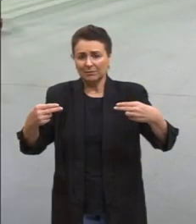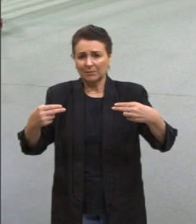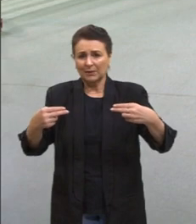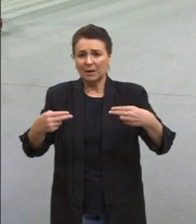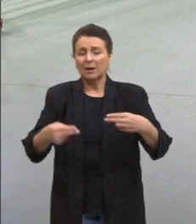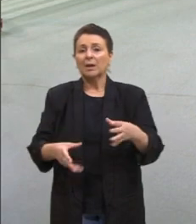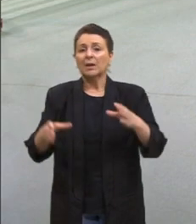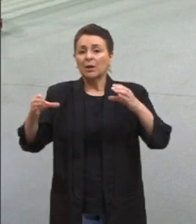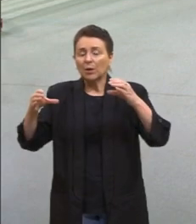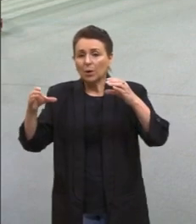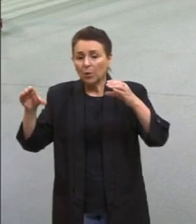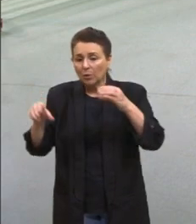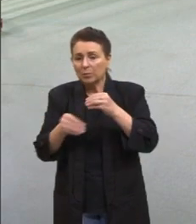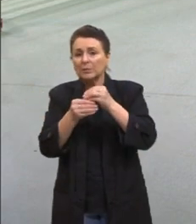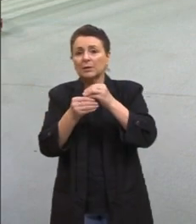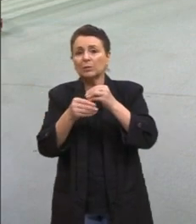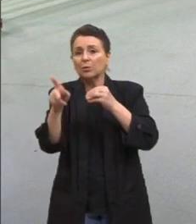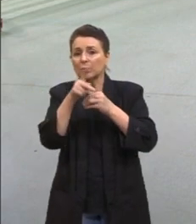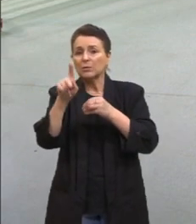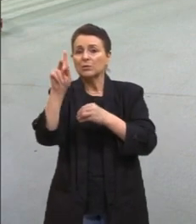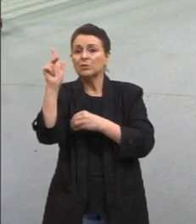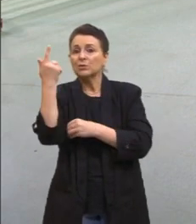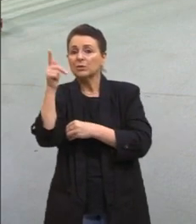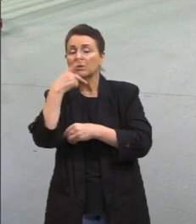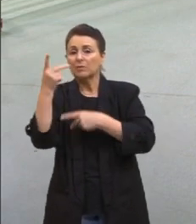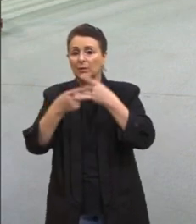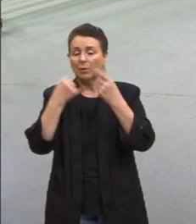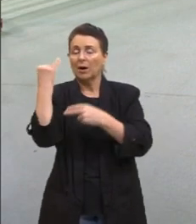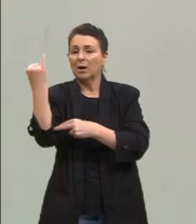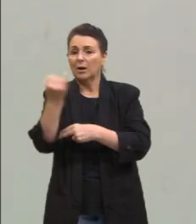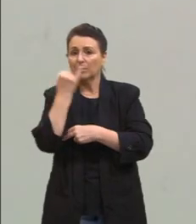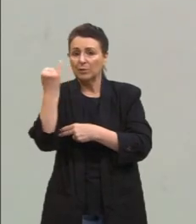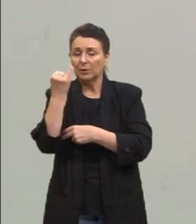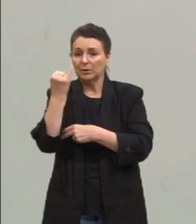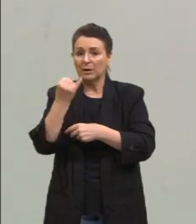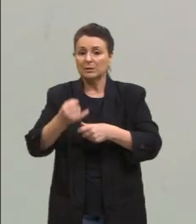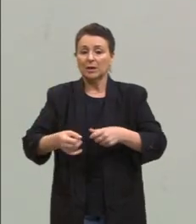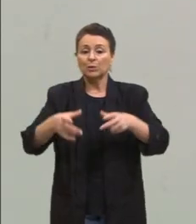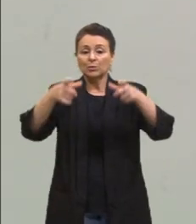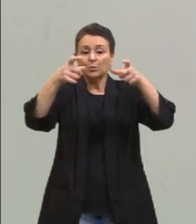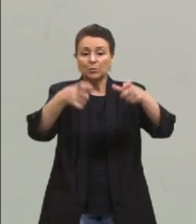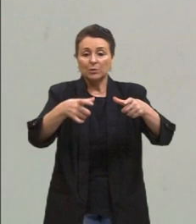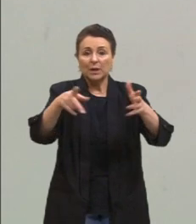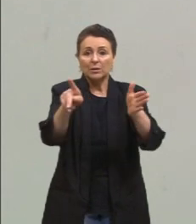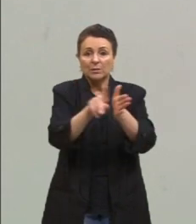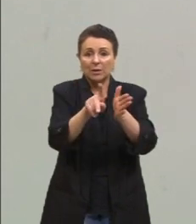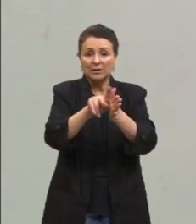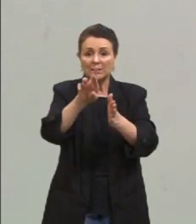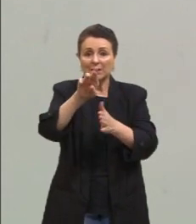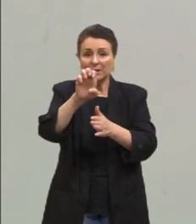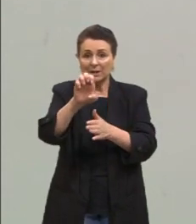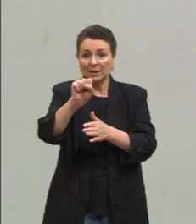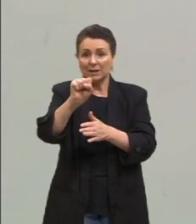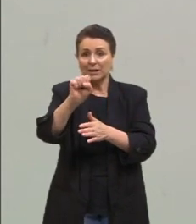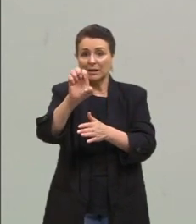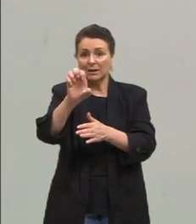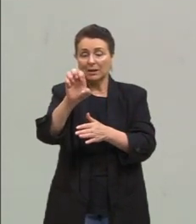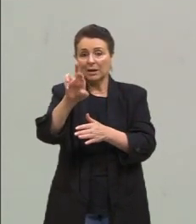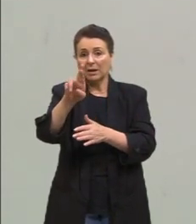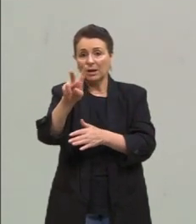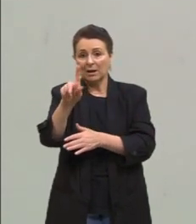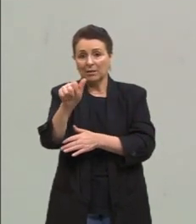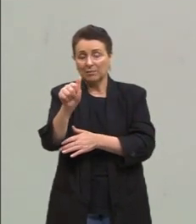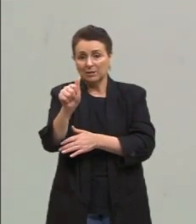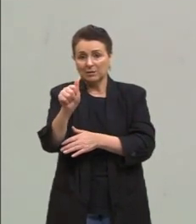E, complementando um pouco o que o Douglas tinha falado sobre a importância das reservas indígenas. Então, a gente também não quer cair aqui numa hipocrisia de